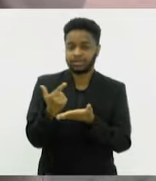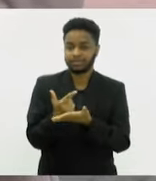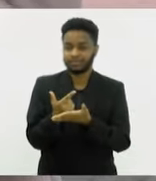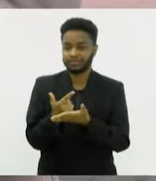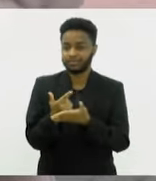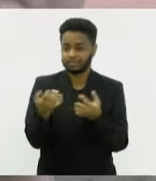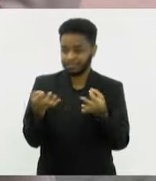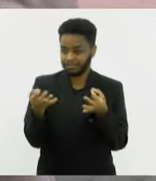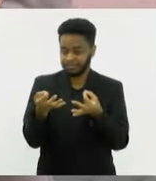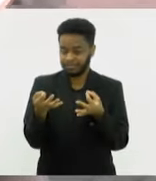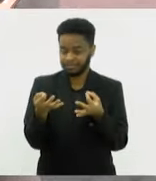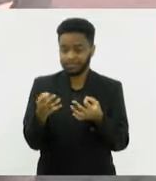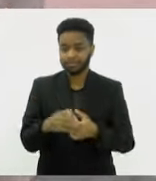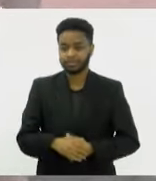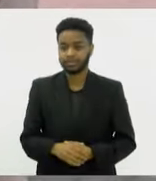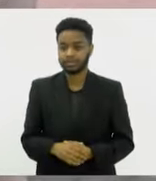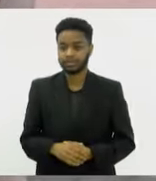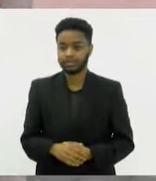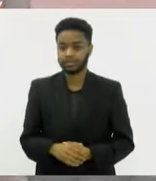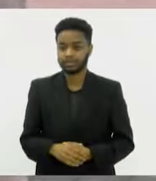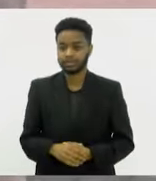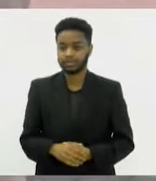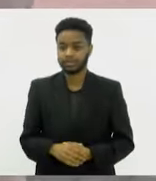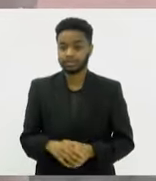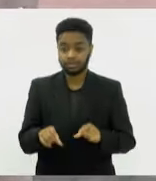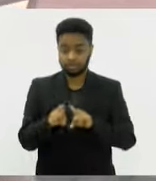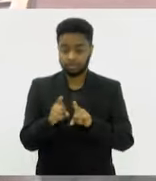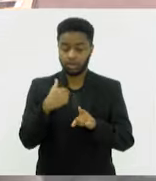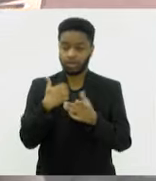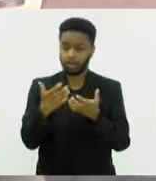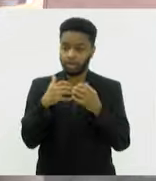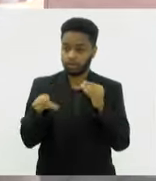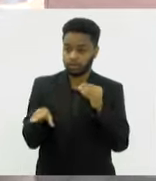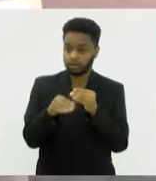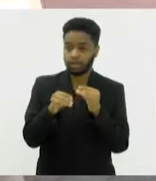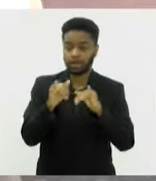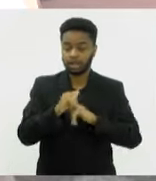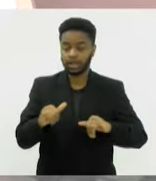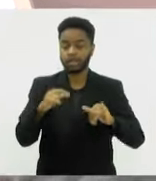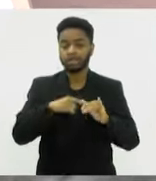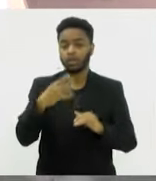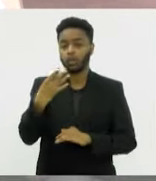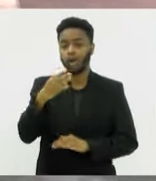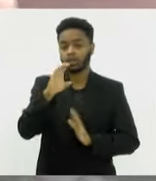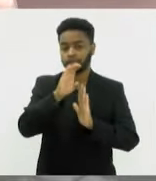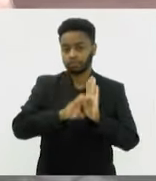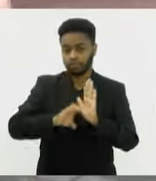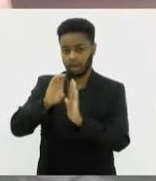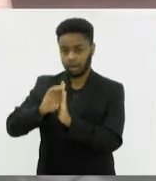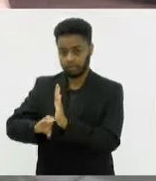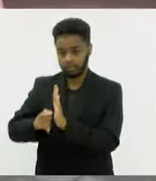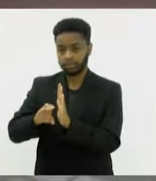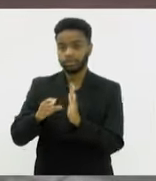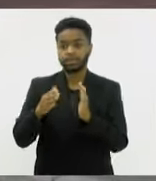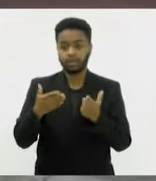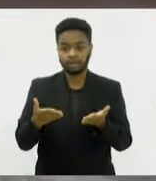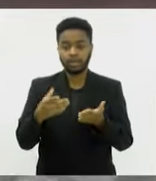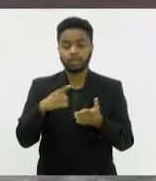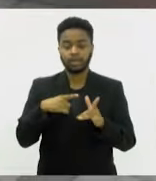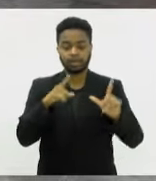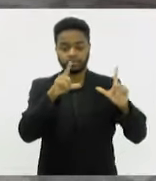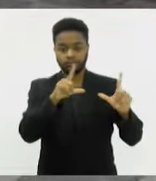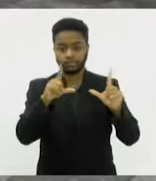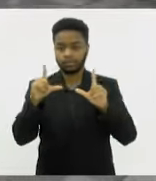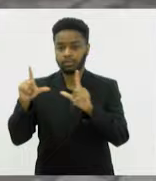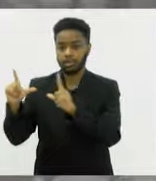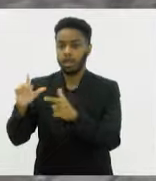Perfeito. Diga lá, Denise. E eu quero só complementar, dizer que o livro tem quatro capítulos. Aqui nos nossos fatos pitorescos, vocês vão